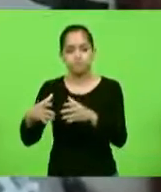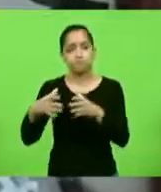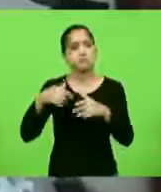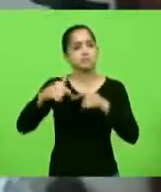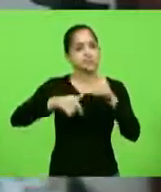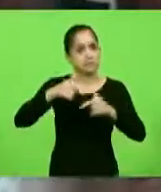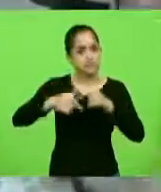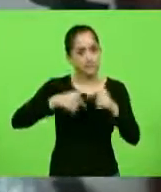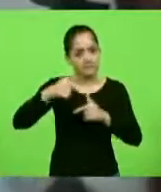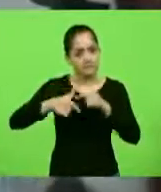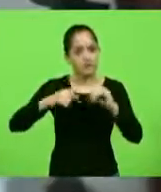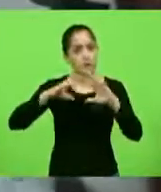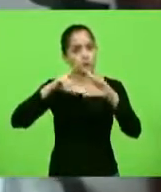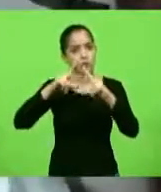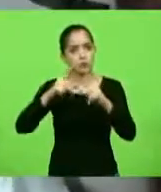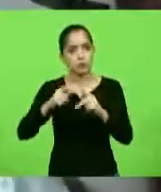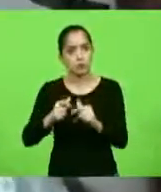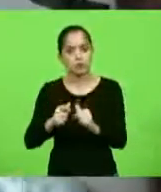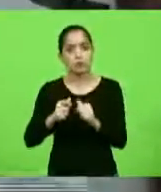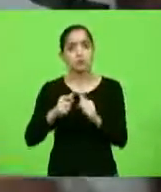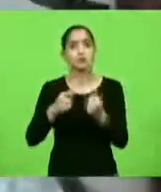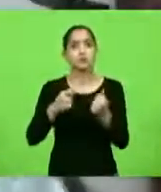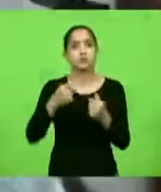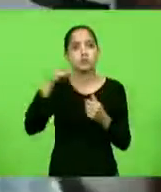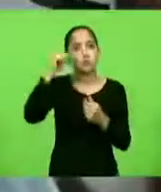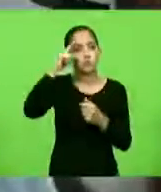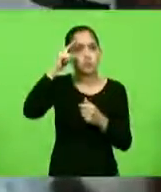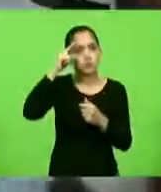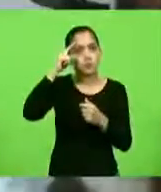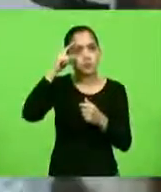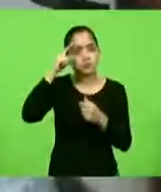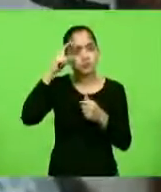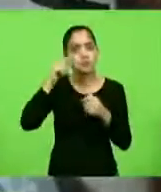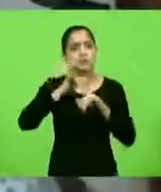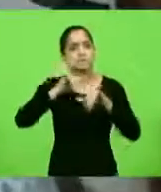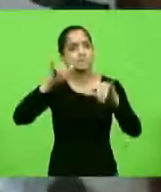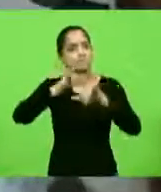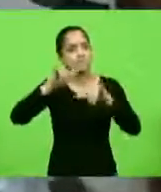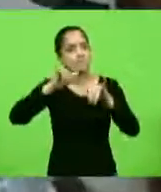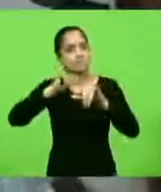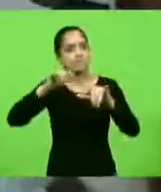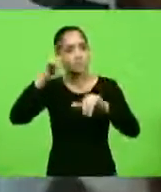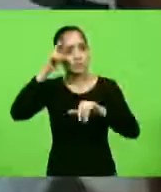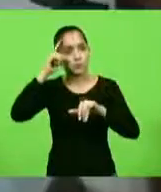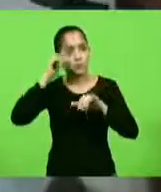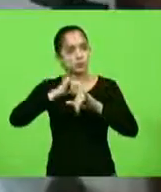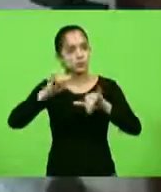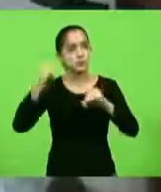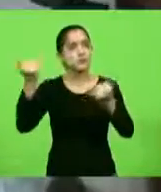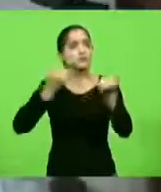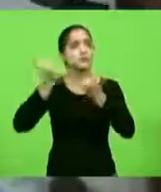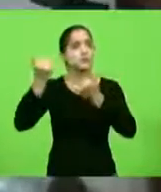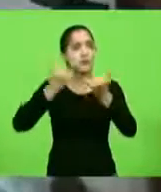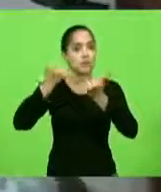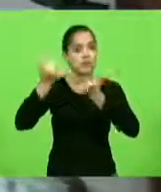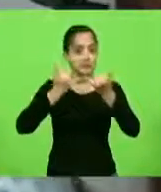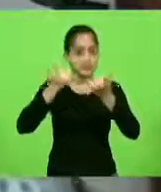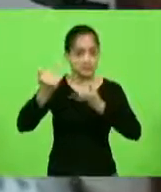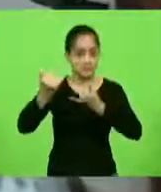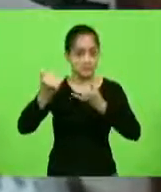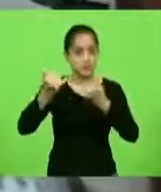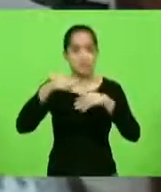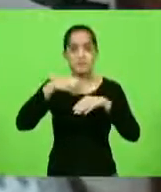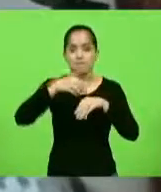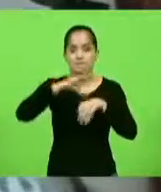jornalísticos, as suas colunas diárias, levando todos os dias, diariamente, claro, a informação para